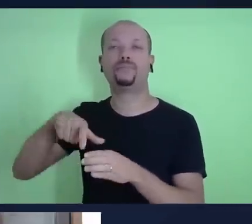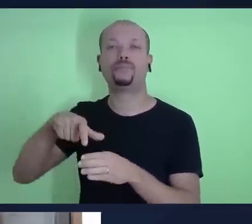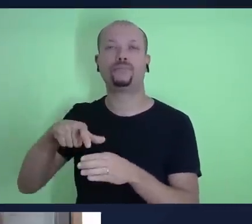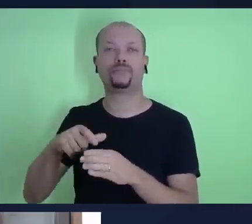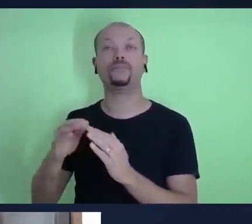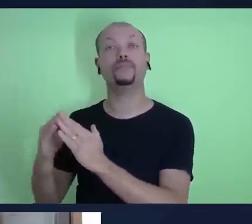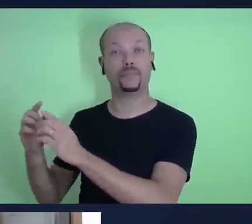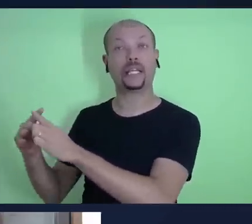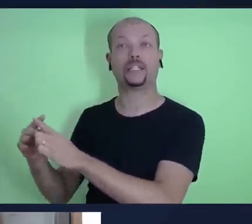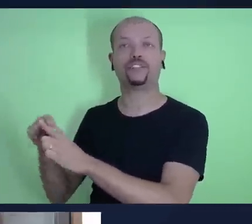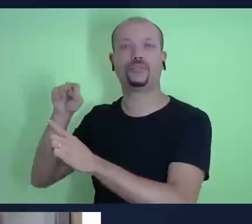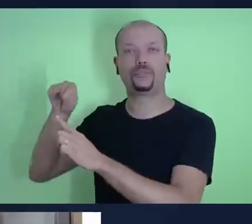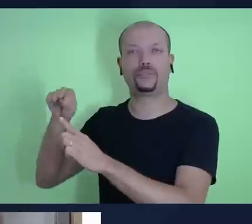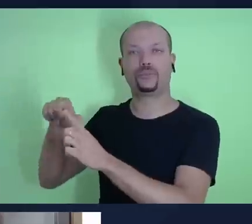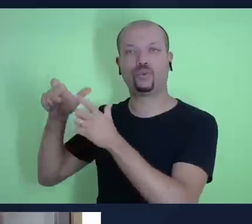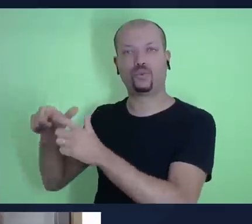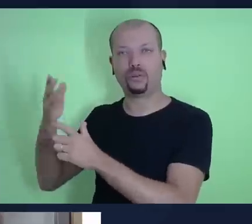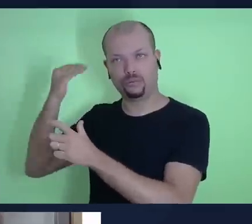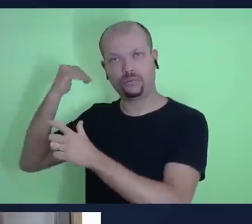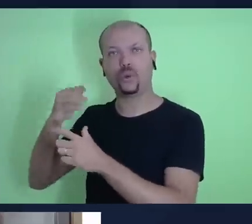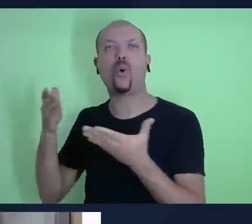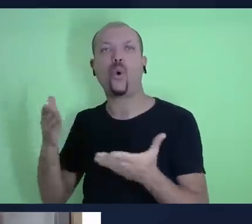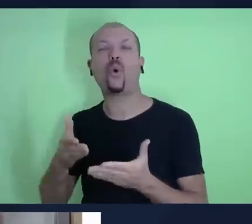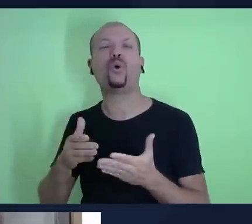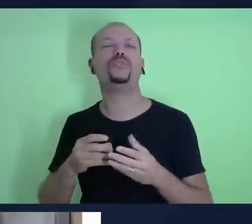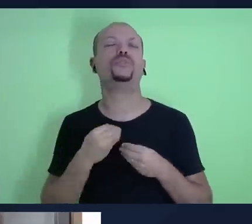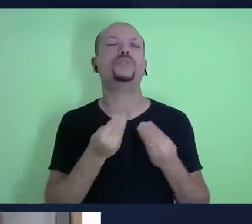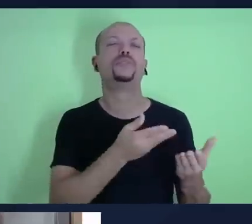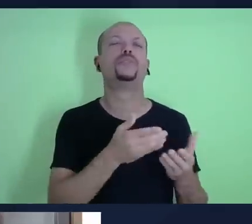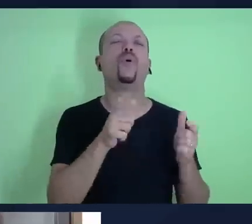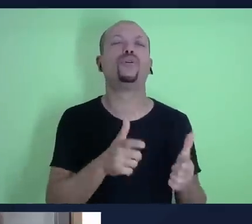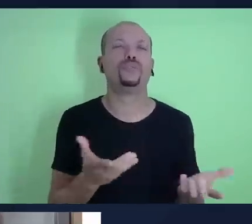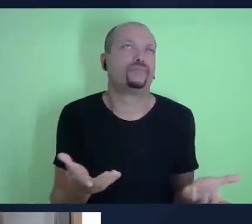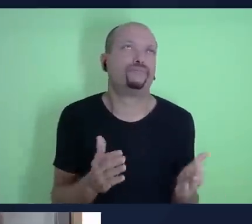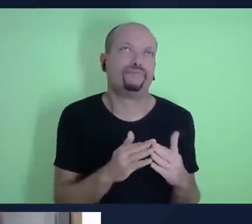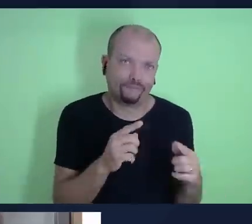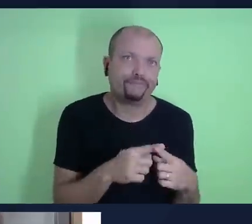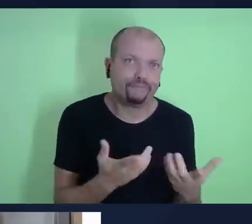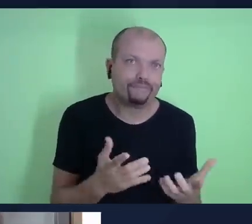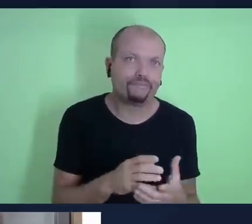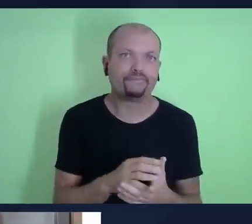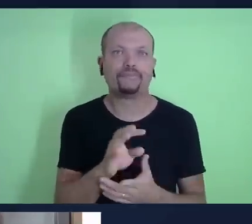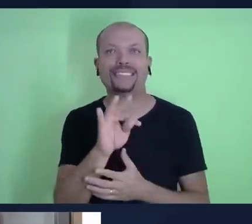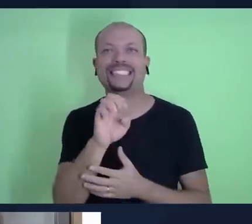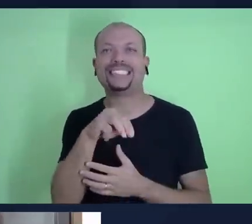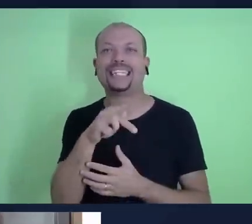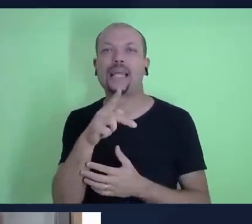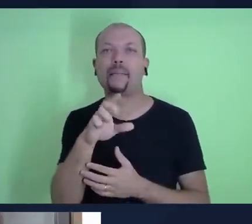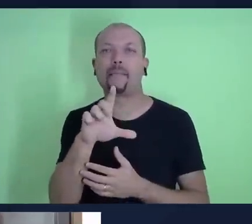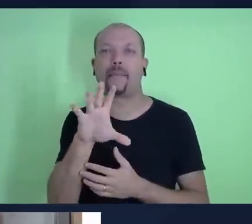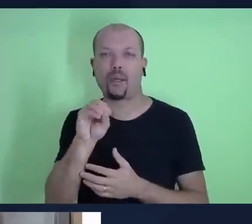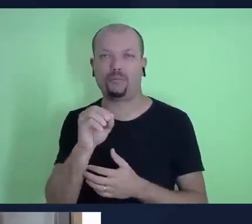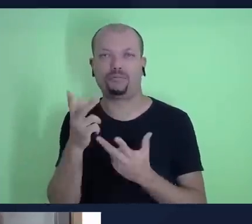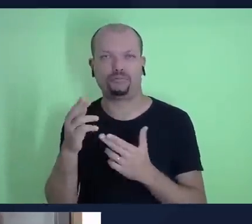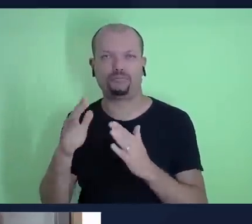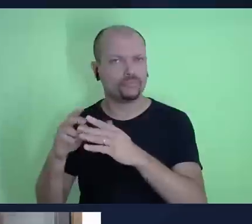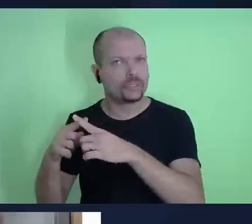templo, naquela época. Hoje, onde é que a gente entrega o dízimo? Onde é o templo que nós temos hoje? Na igreja.